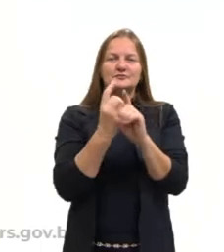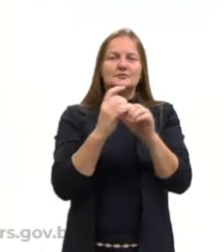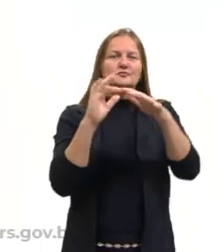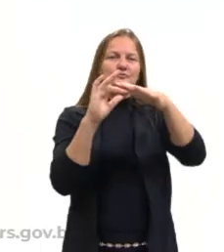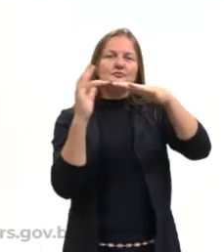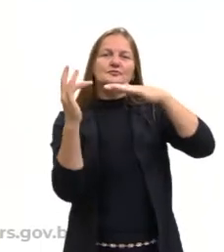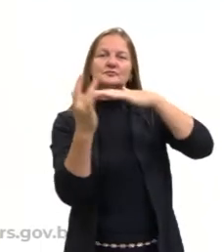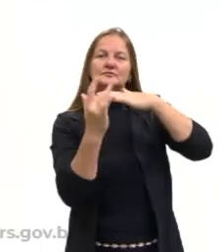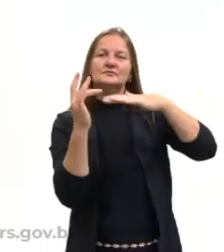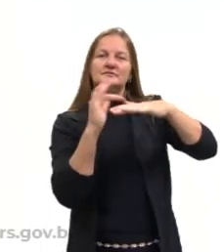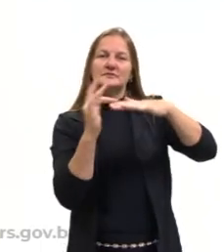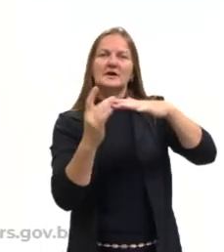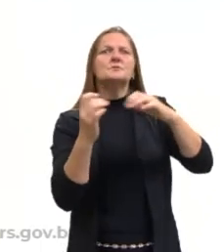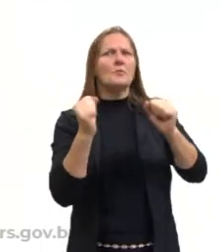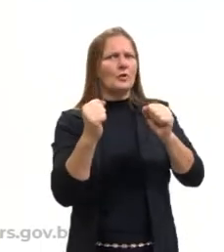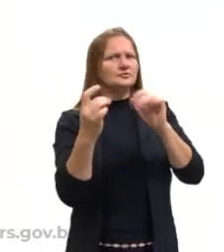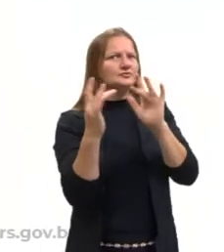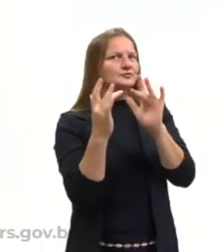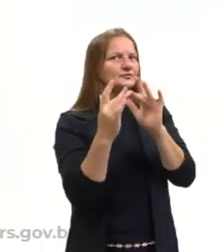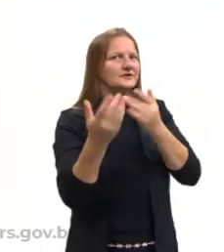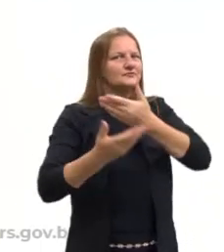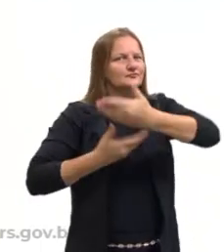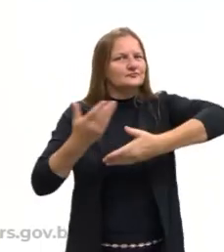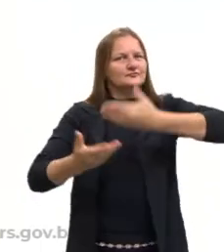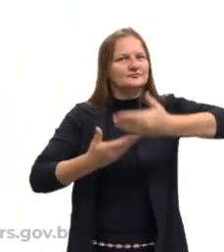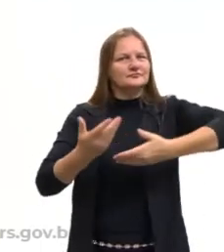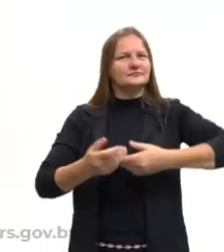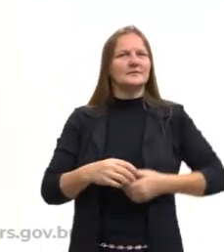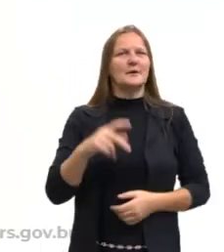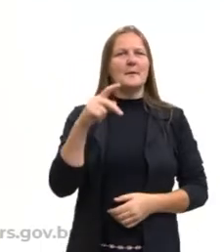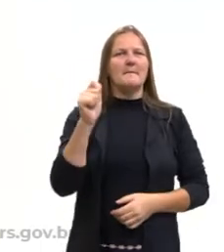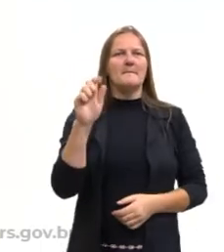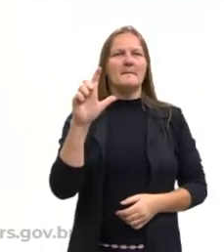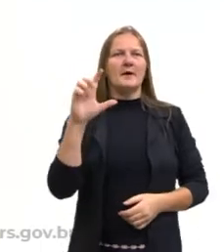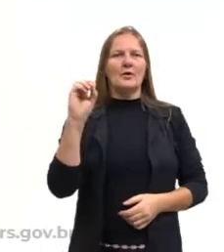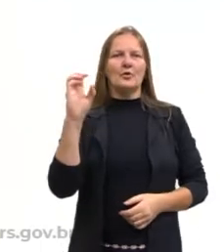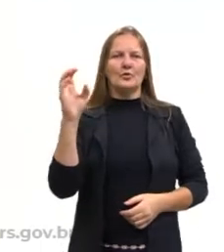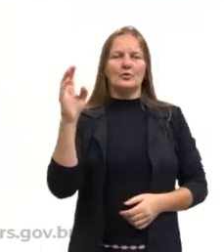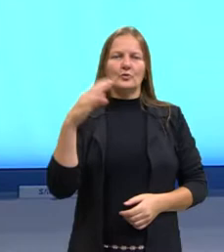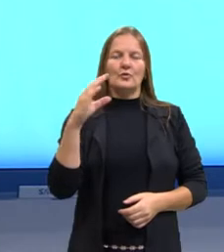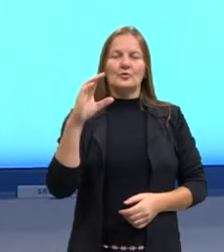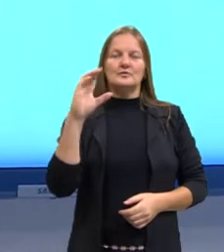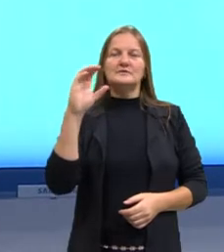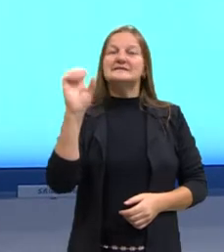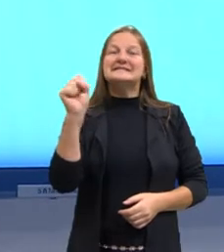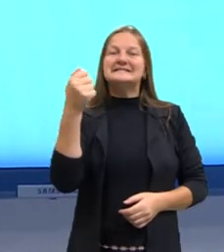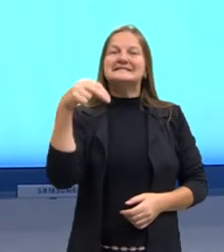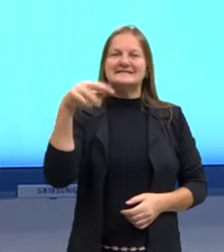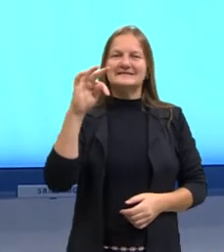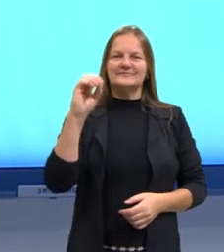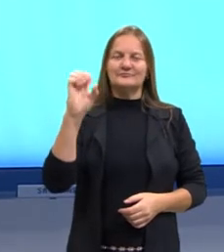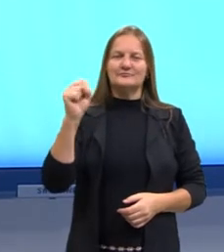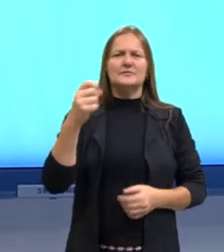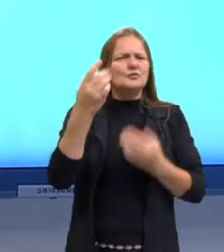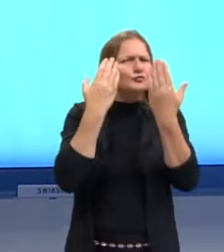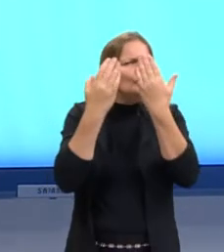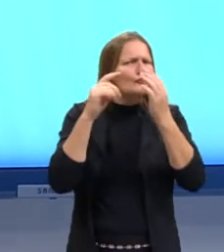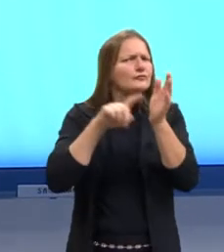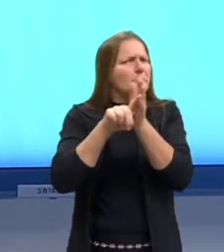sociais, por favor, ok? Teacher Paulo Santos. Qualquer dúvida que vocês tenham, sempre vocês podem